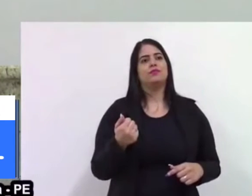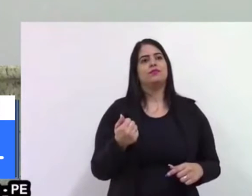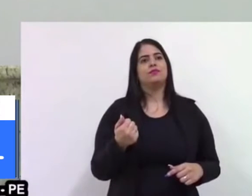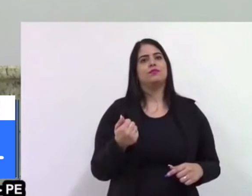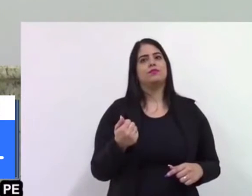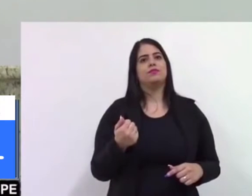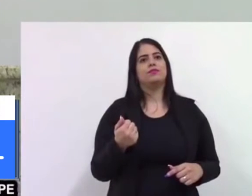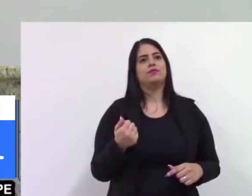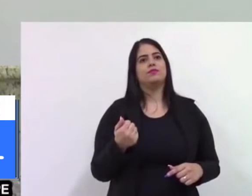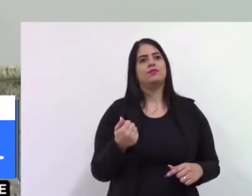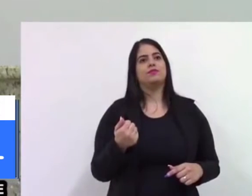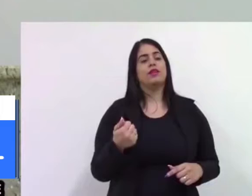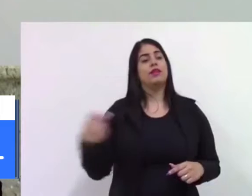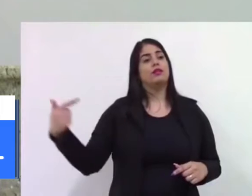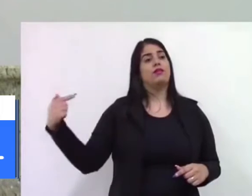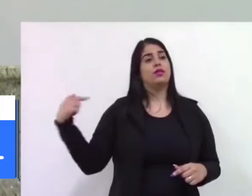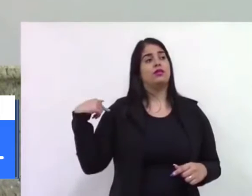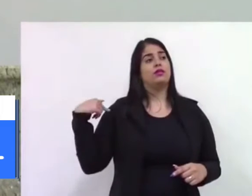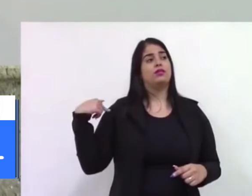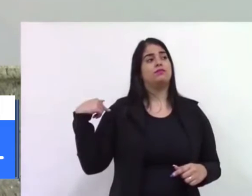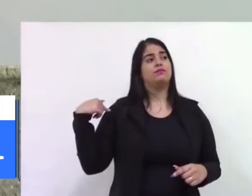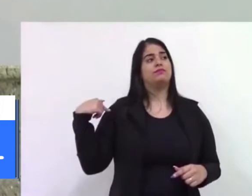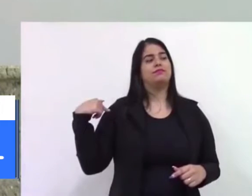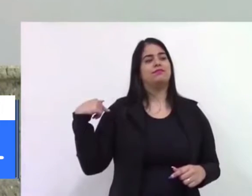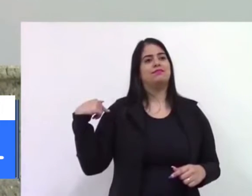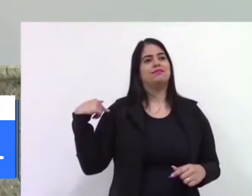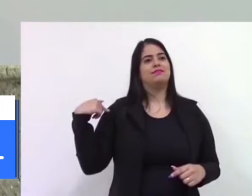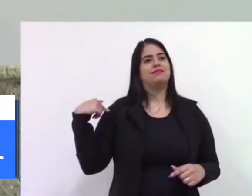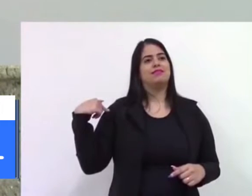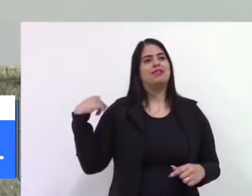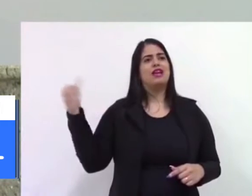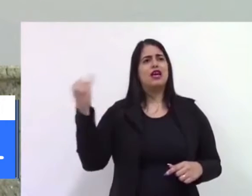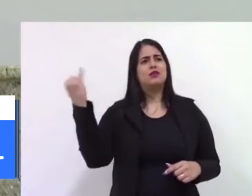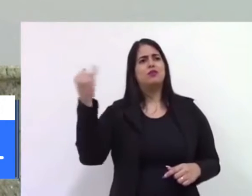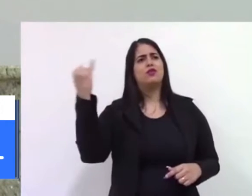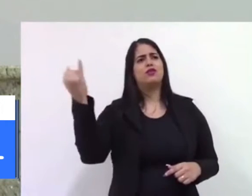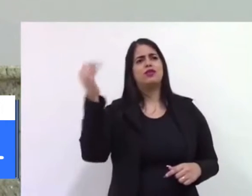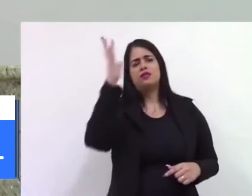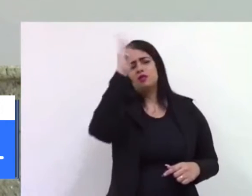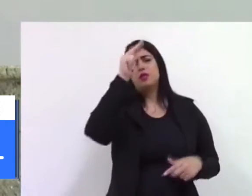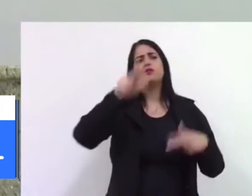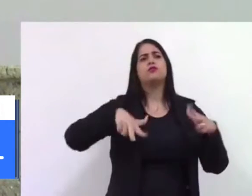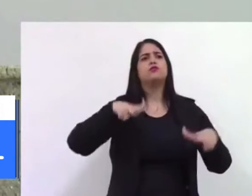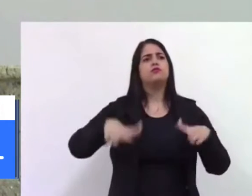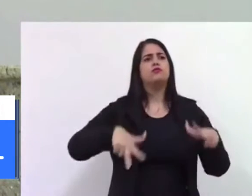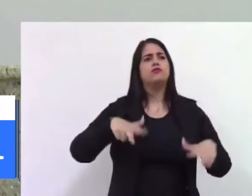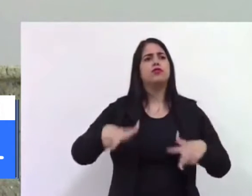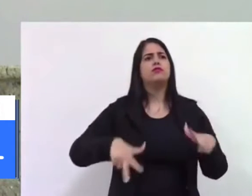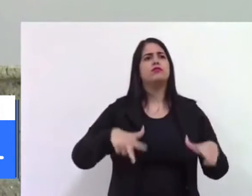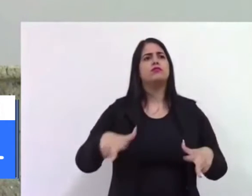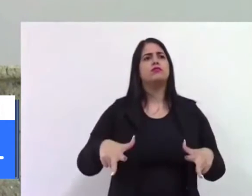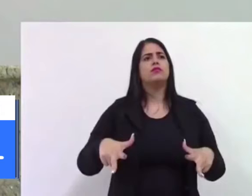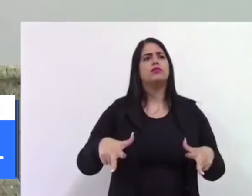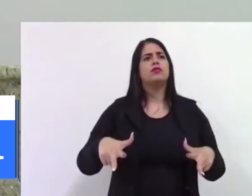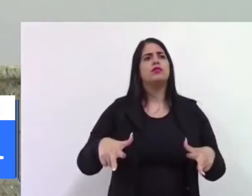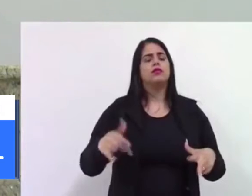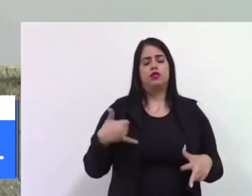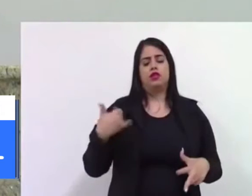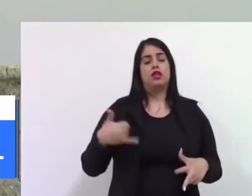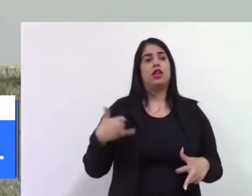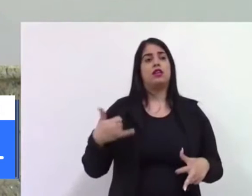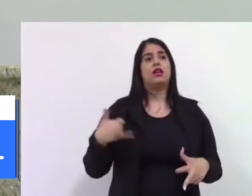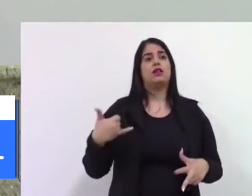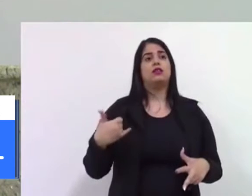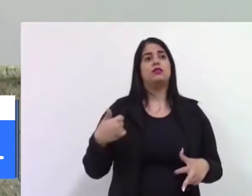E da vacina, graças a Deus, nosso município está na idade de 26 anos, e vocês que